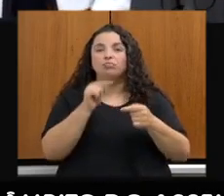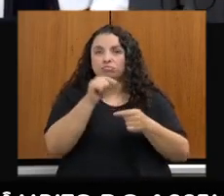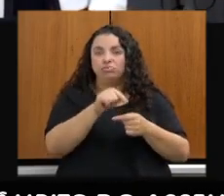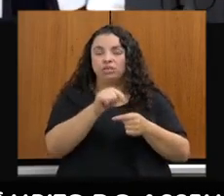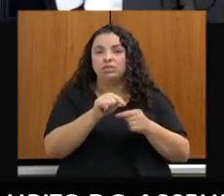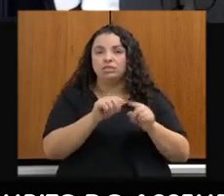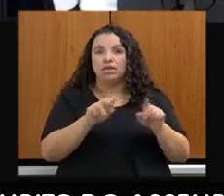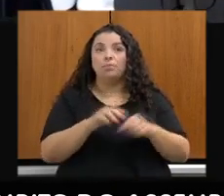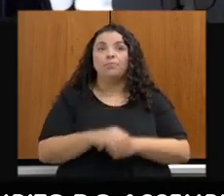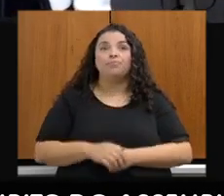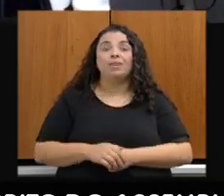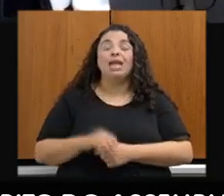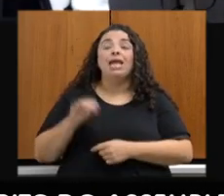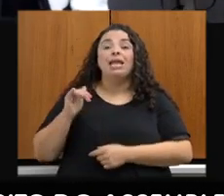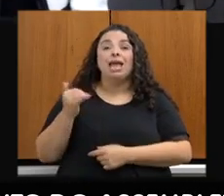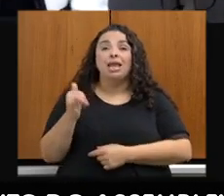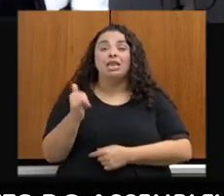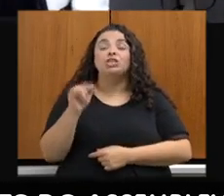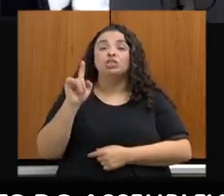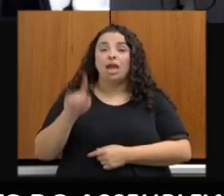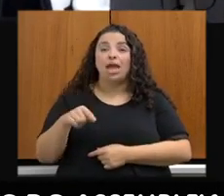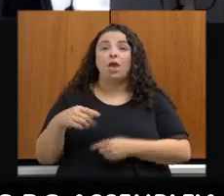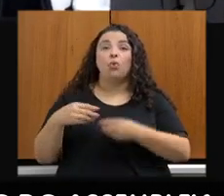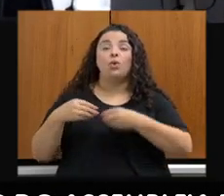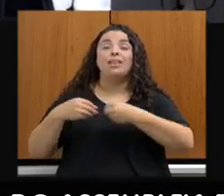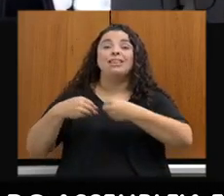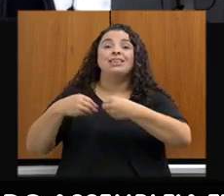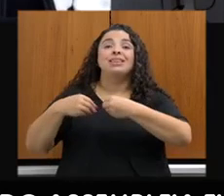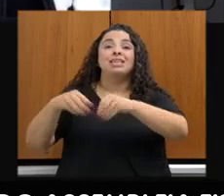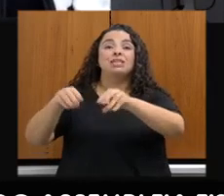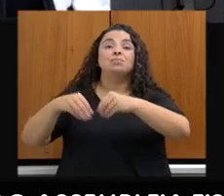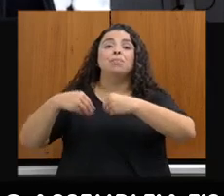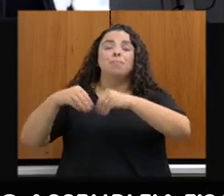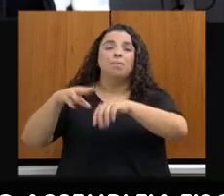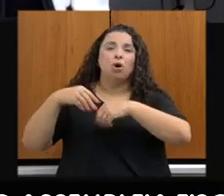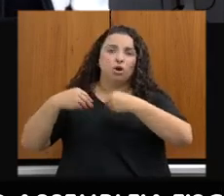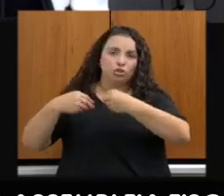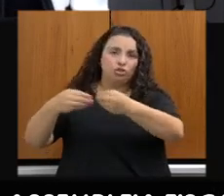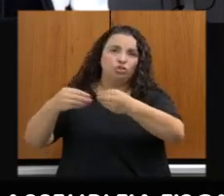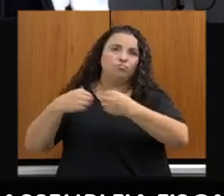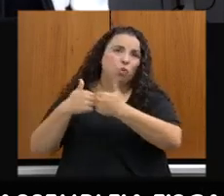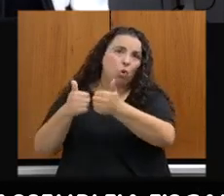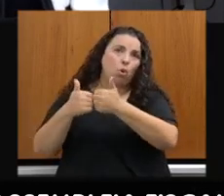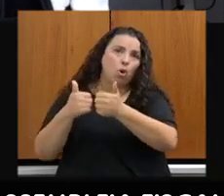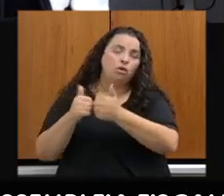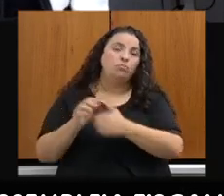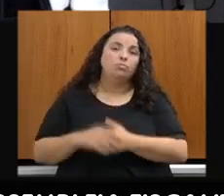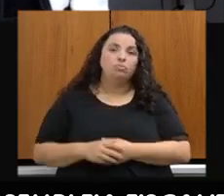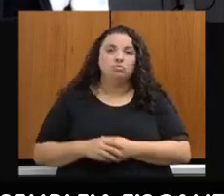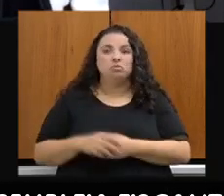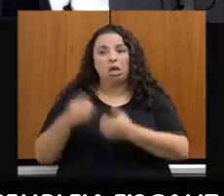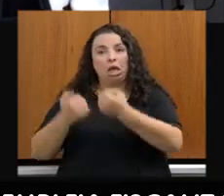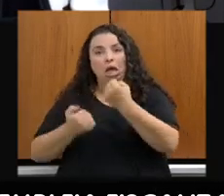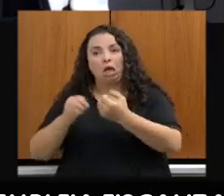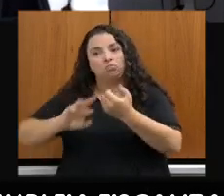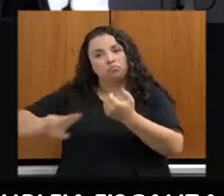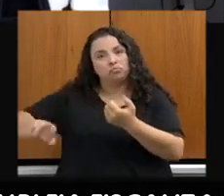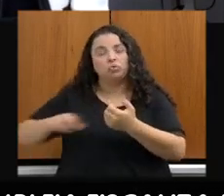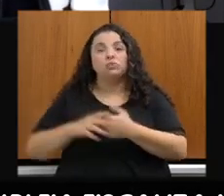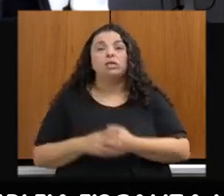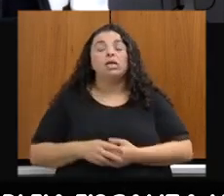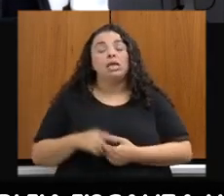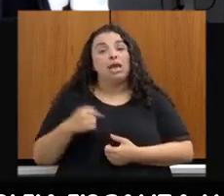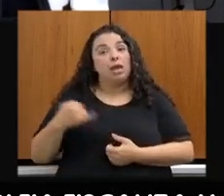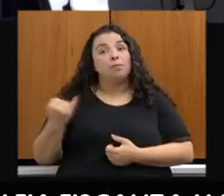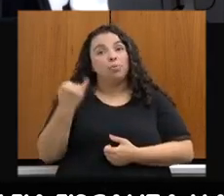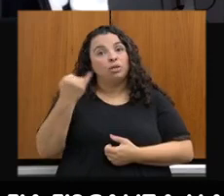de transportes. E isso é muito importante, que a gente tenha o envolvimento dos municípios, que são aqueles com responsabilidade legal,